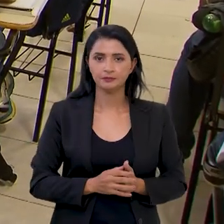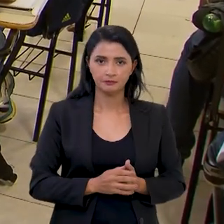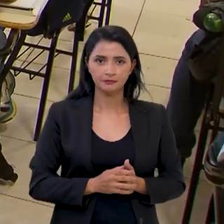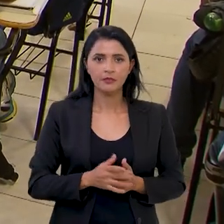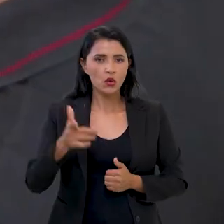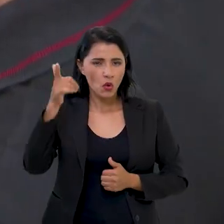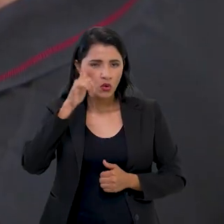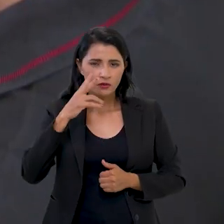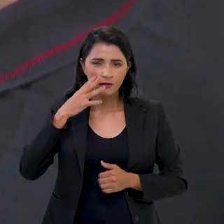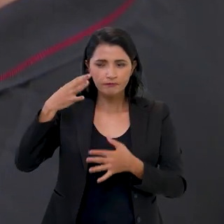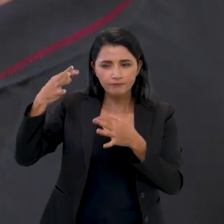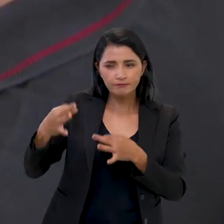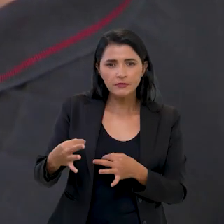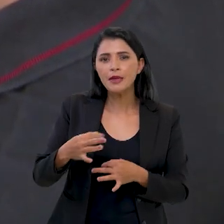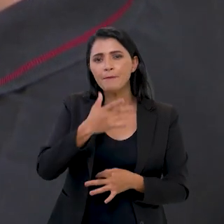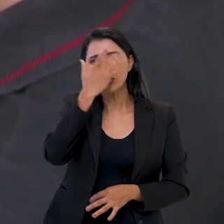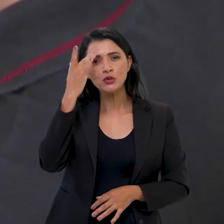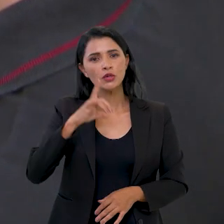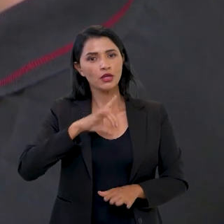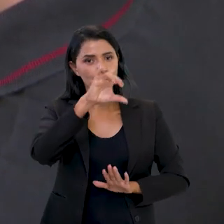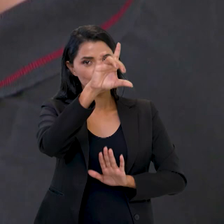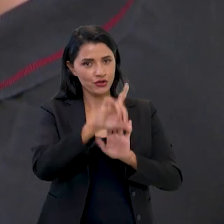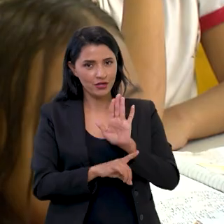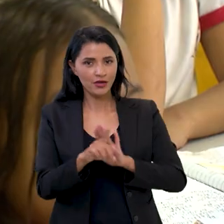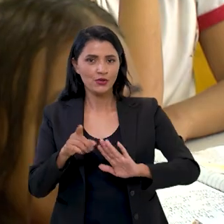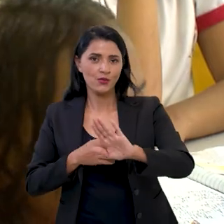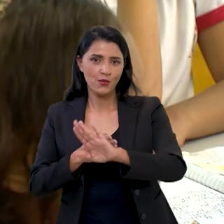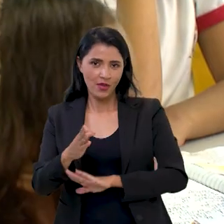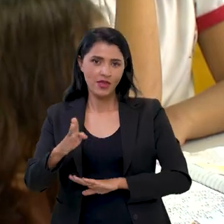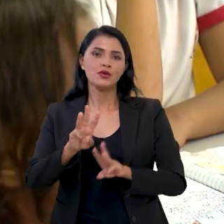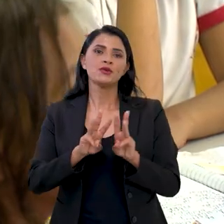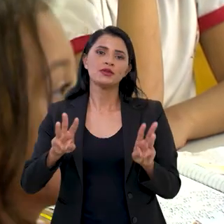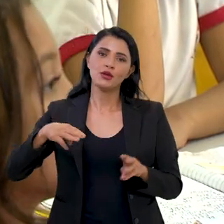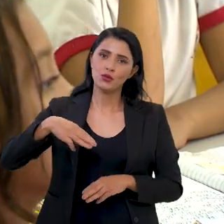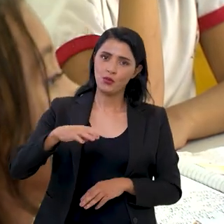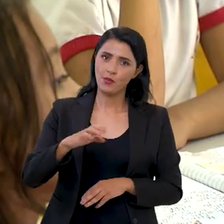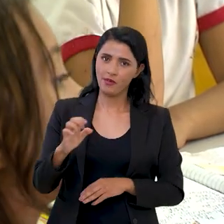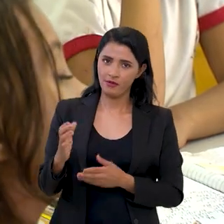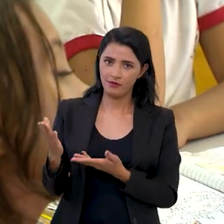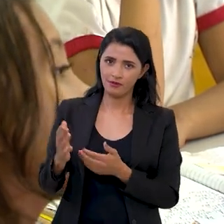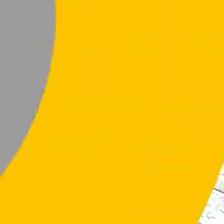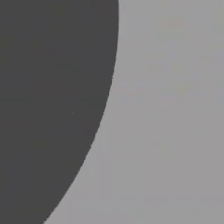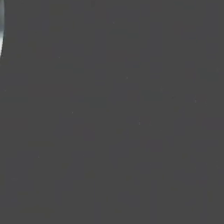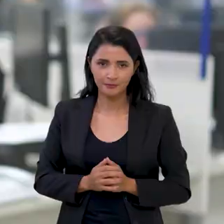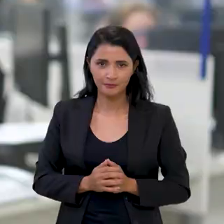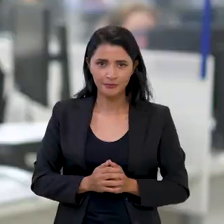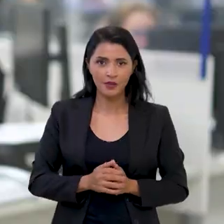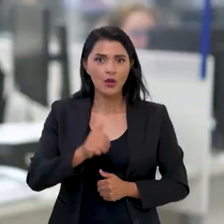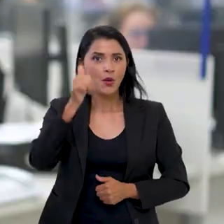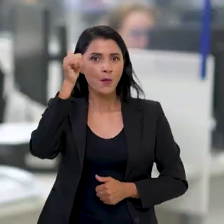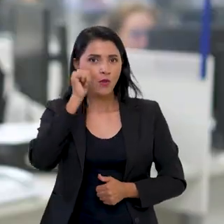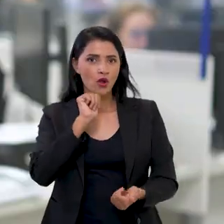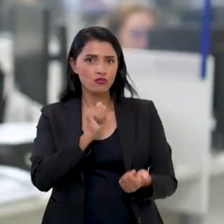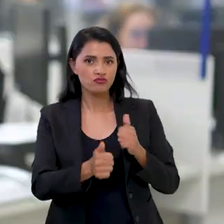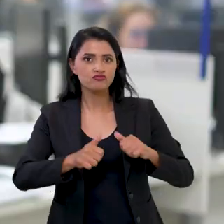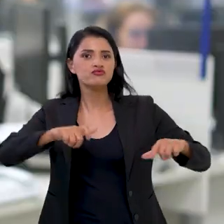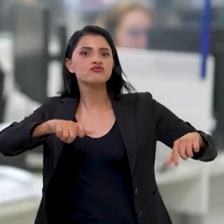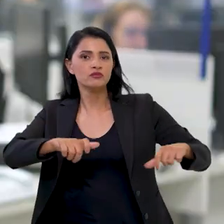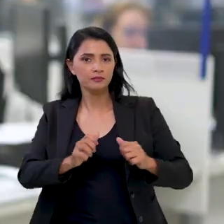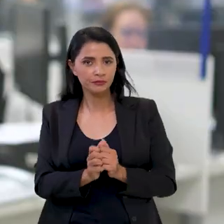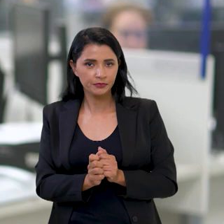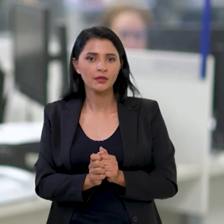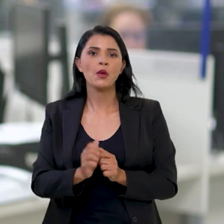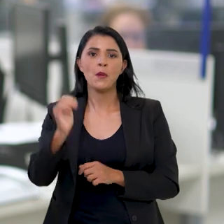aqui na tela. Para conferir quem tem direito à isenção, acesse o site do Ministério da Educação. Mulheres em campo!